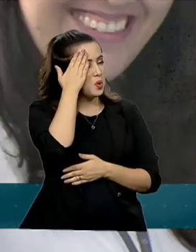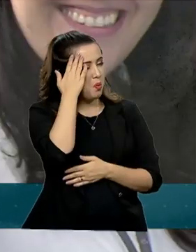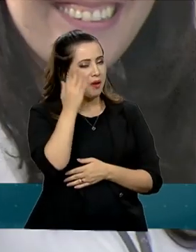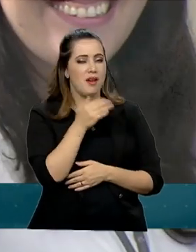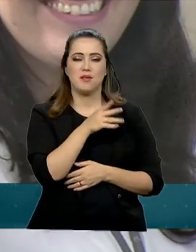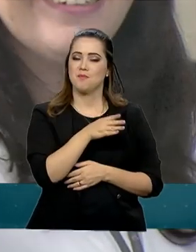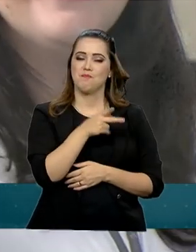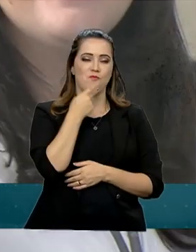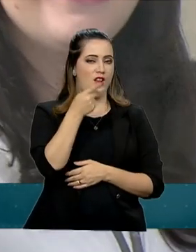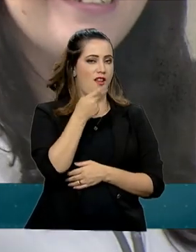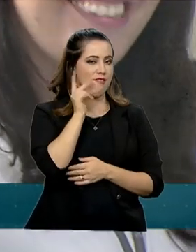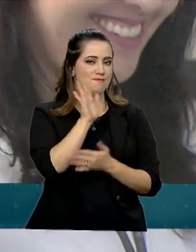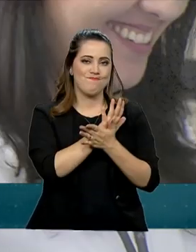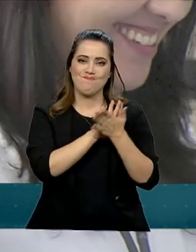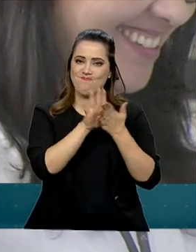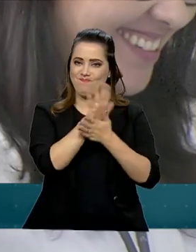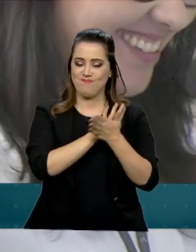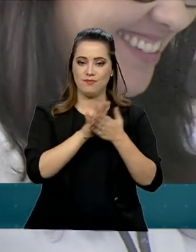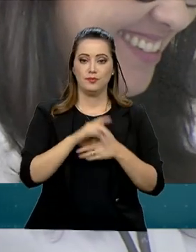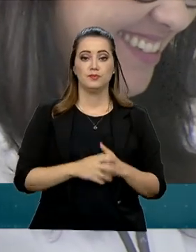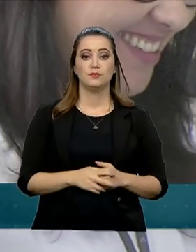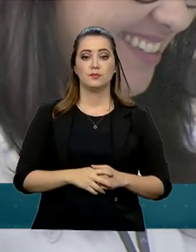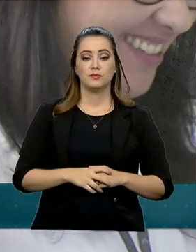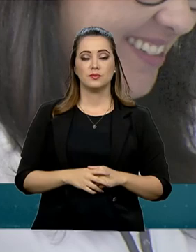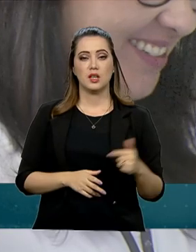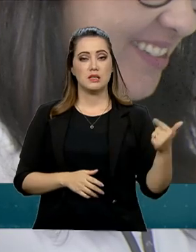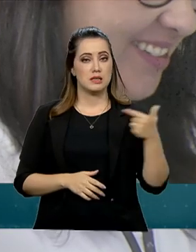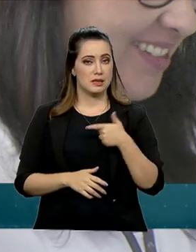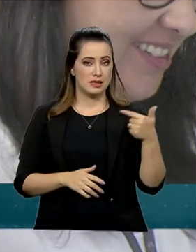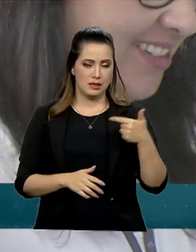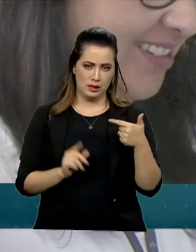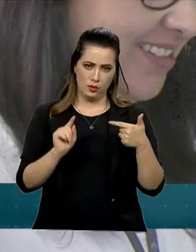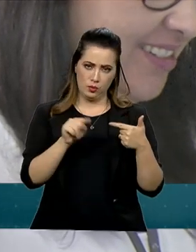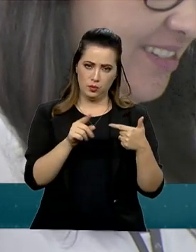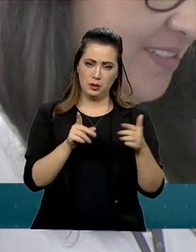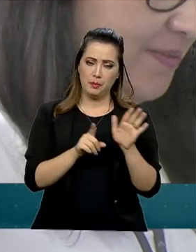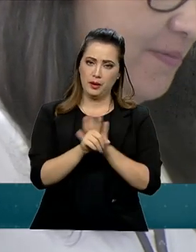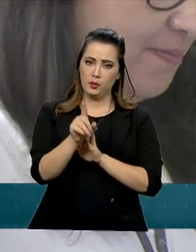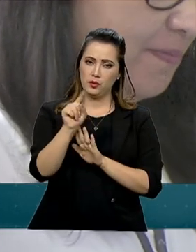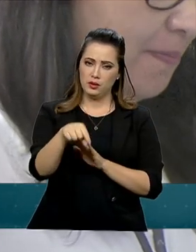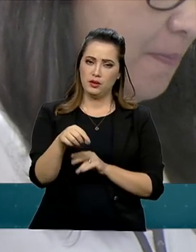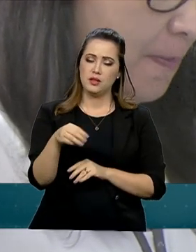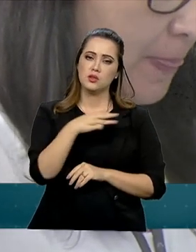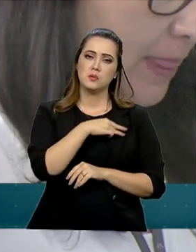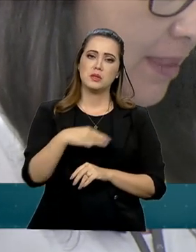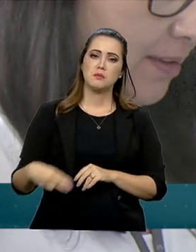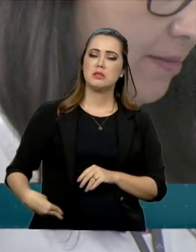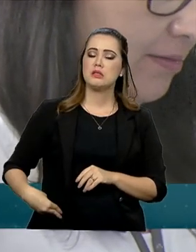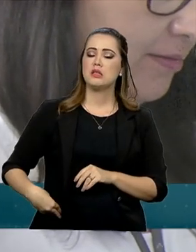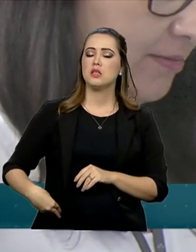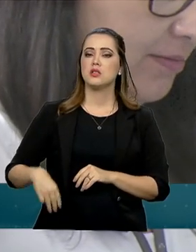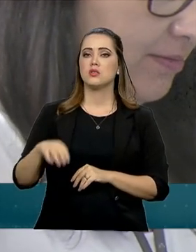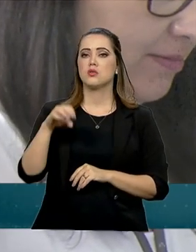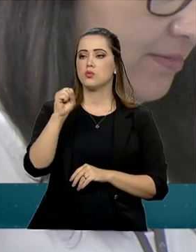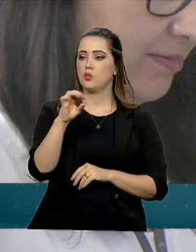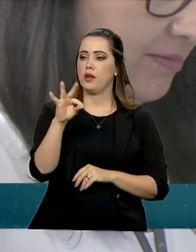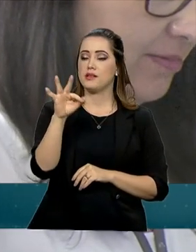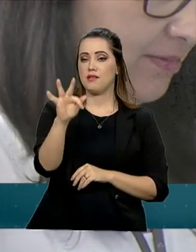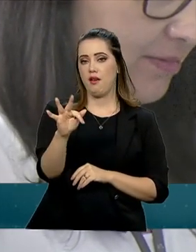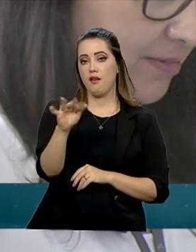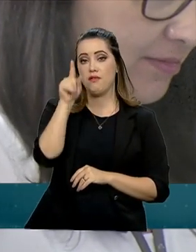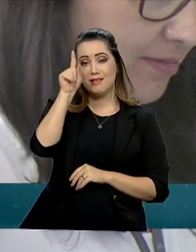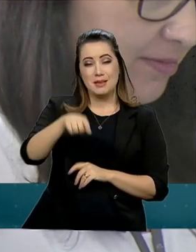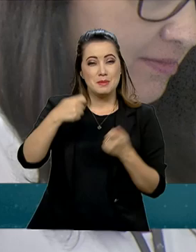segunda pergunta é sobre esse ministro novo do STF, terrivelmente evangélico. O presidente já decidiu que nome ele deve